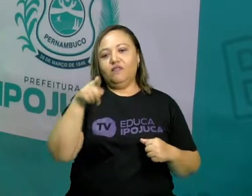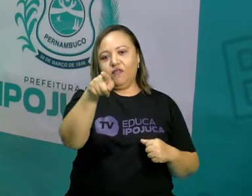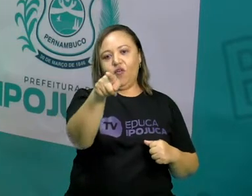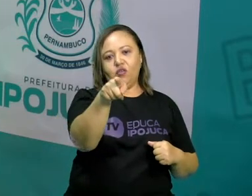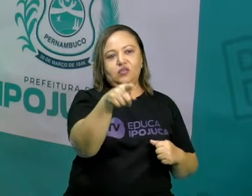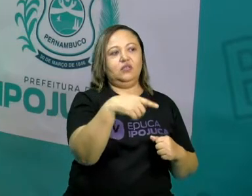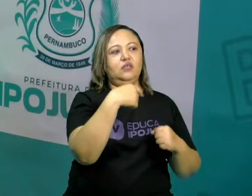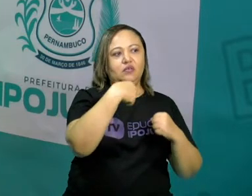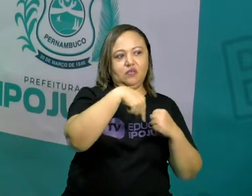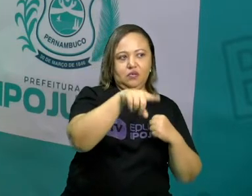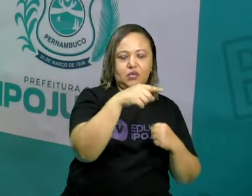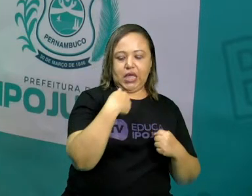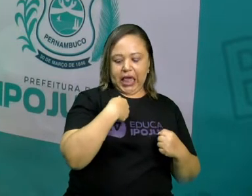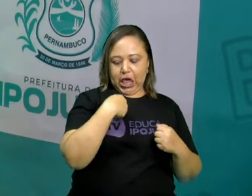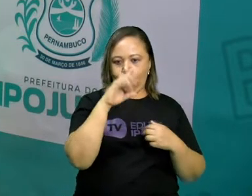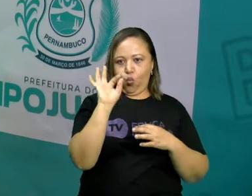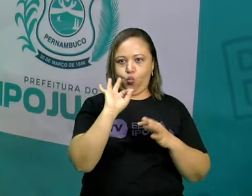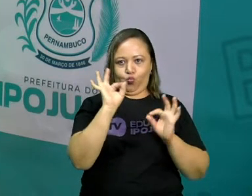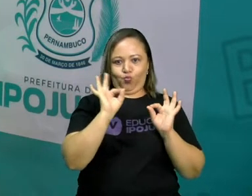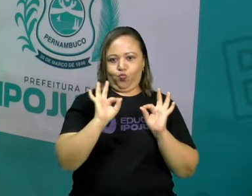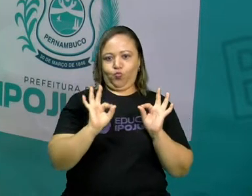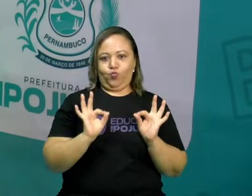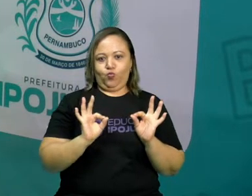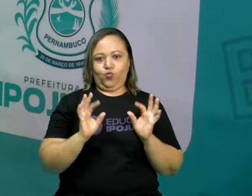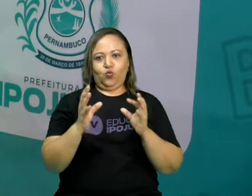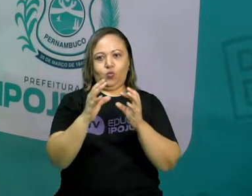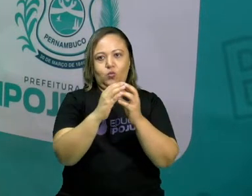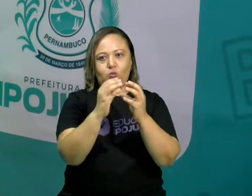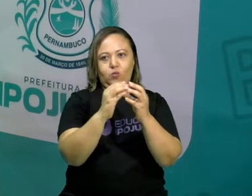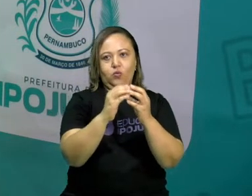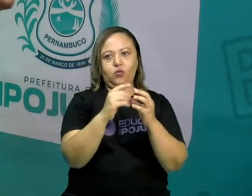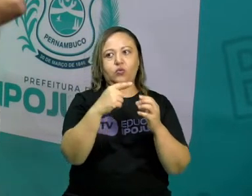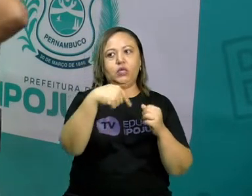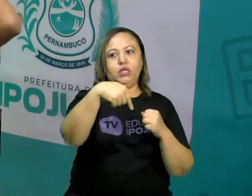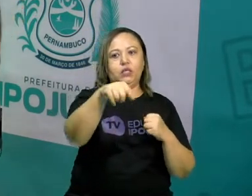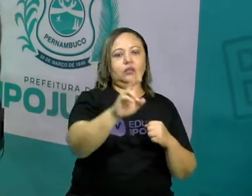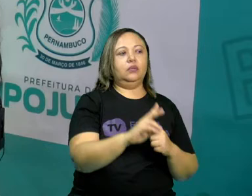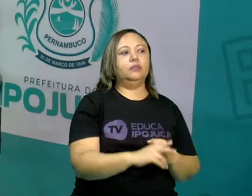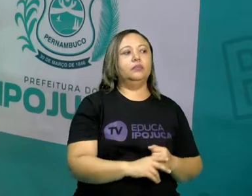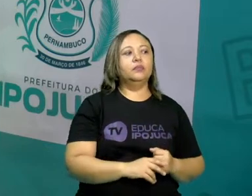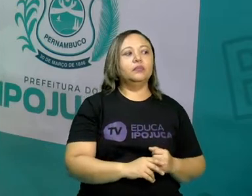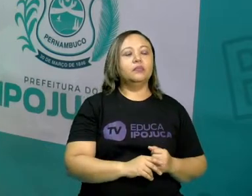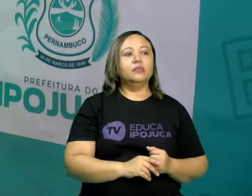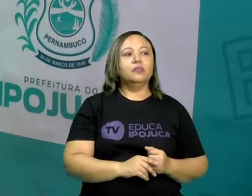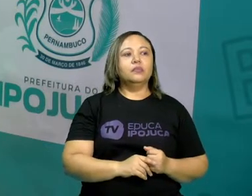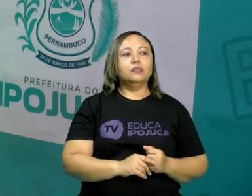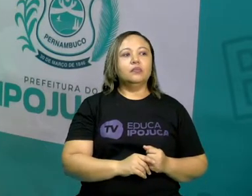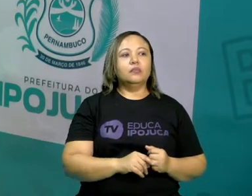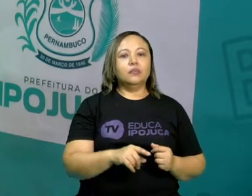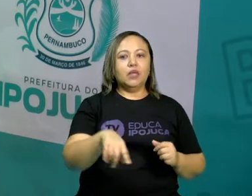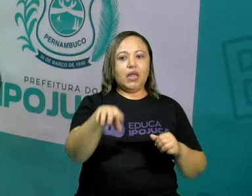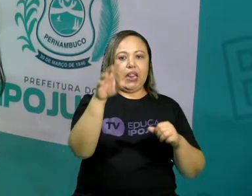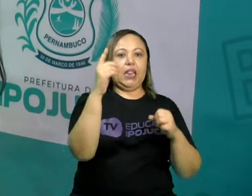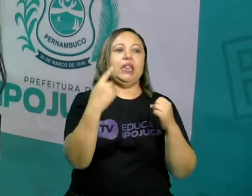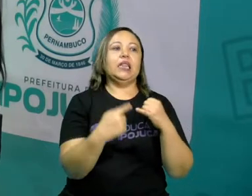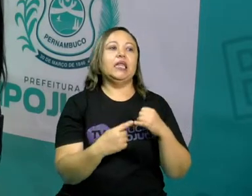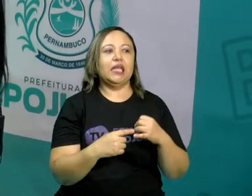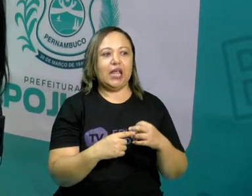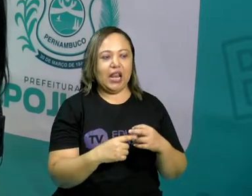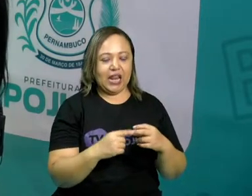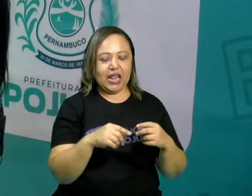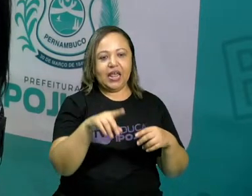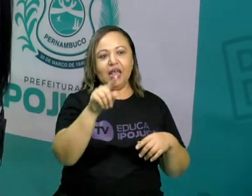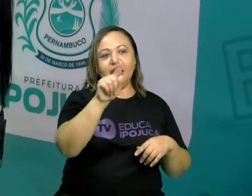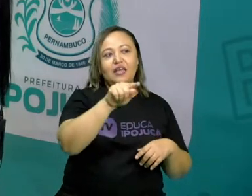vós. Porque eu não estou no meio. Se é que você está entendendo, mas vamos dar um pouquinho. Terceira pessoa. No